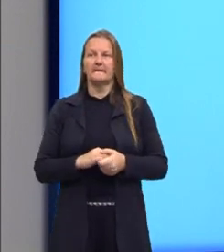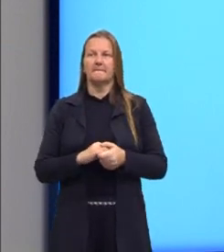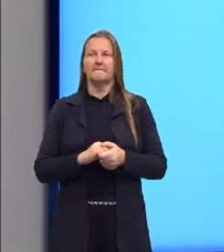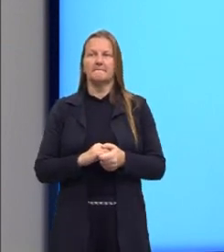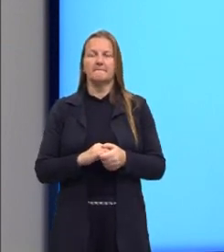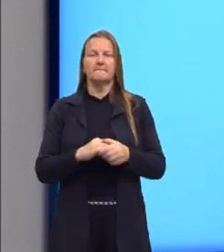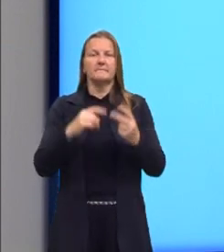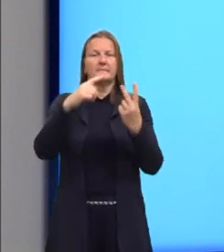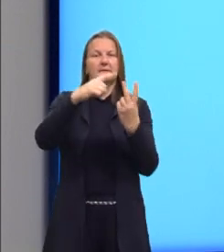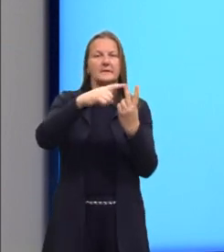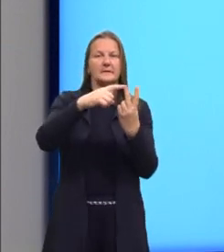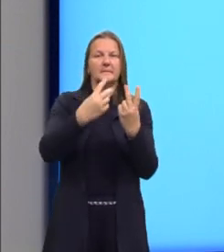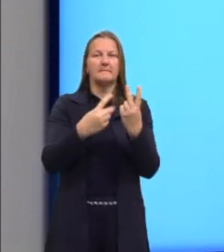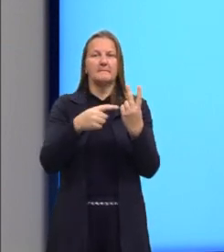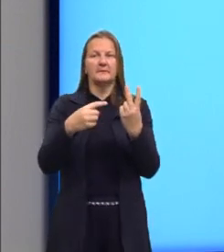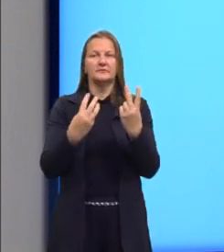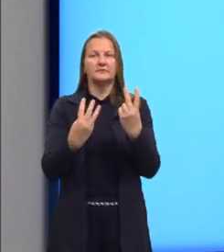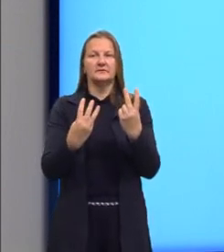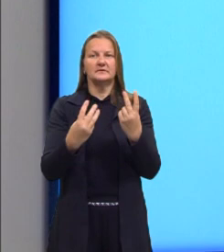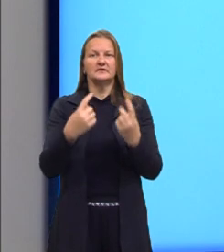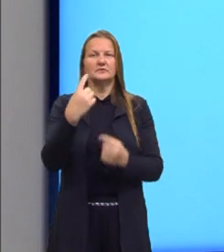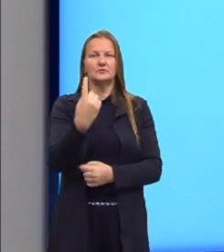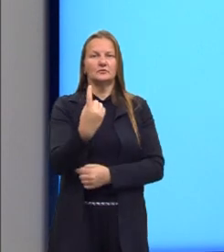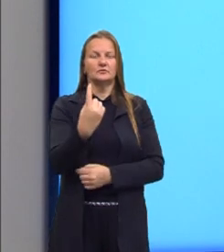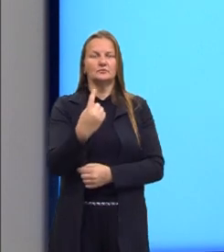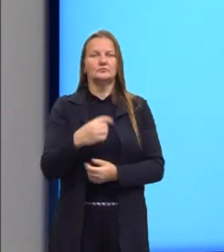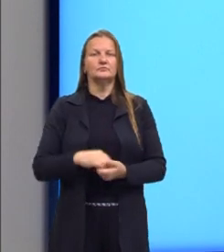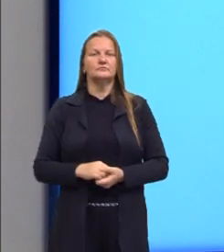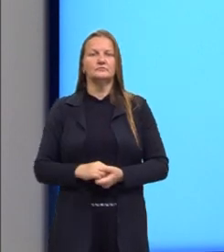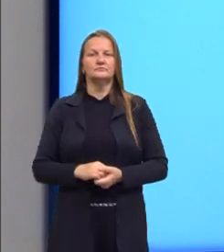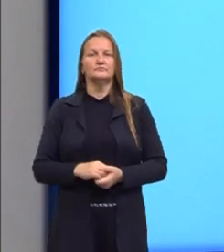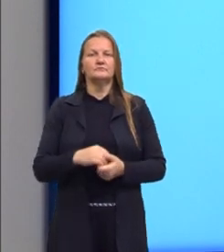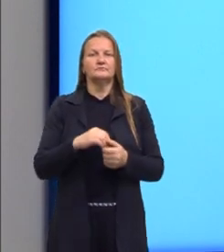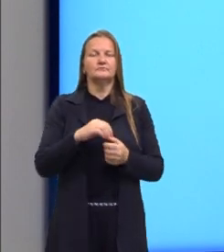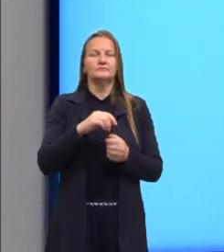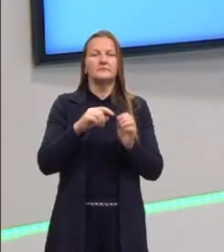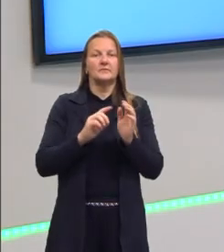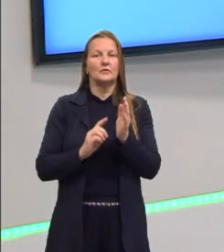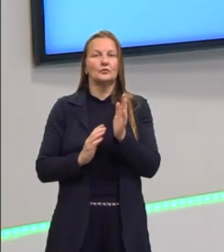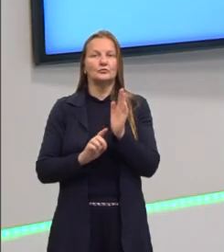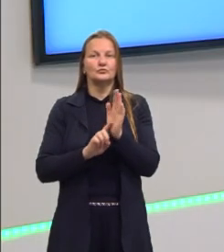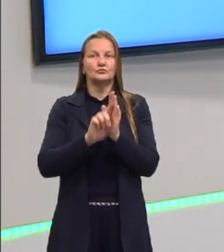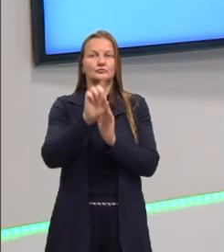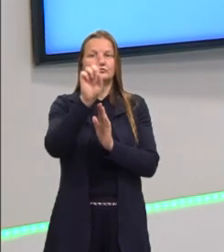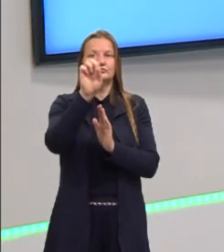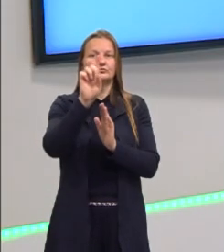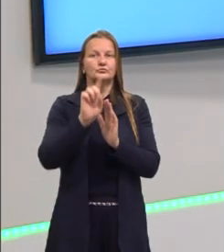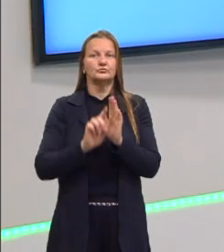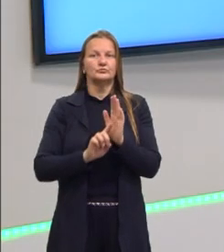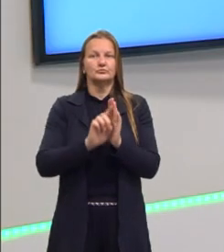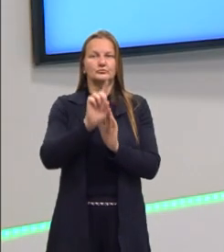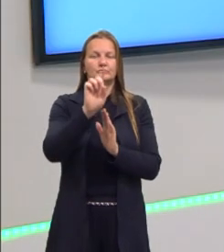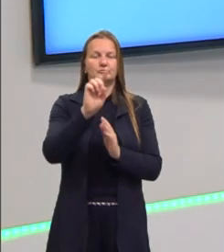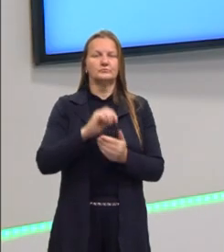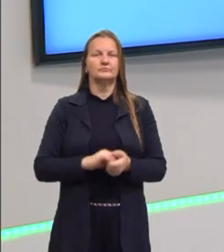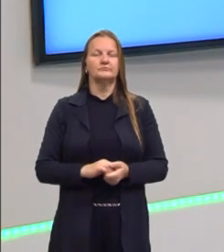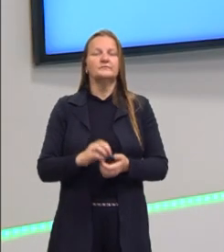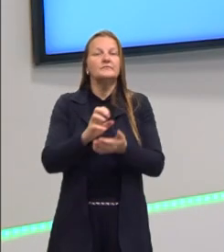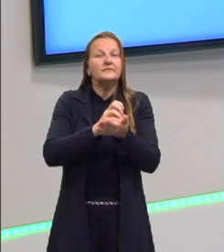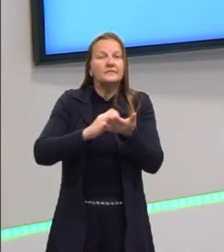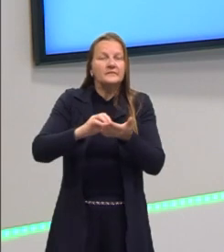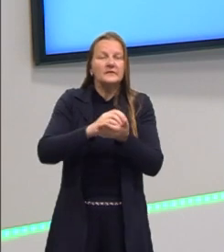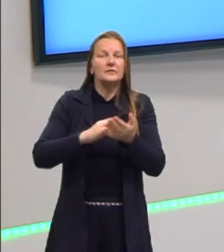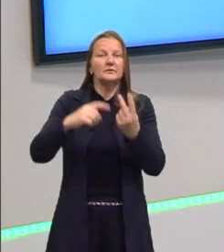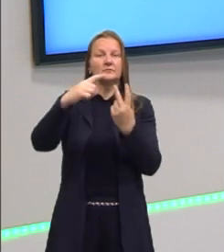raízes são menos 3 e 1, aqui colocando só em ordem crescente, né? Então, assim que nós calculamos as